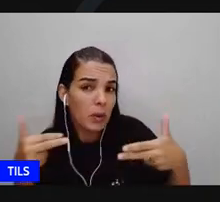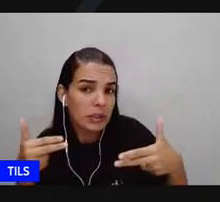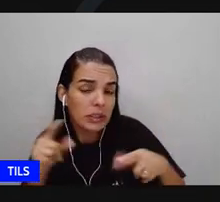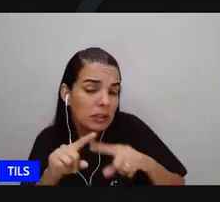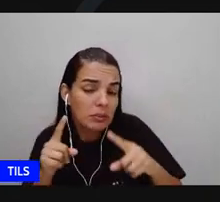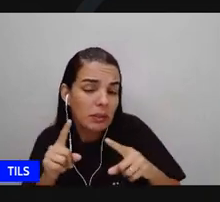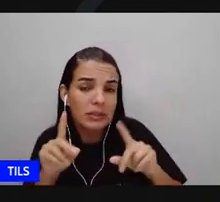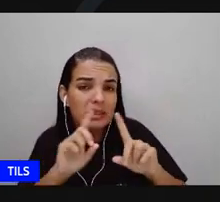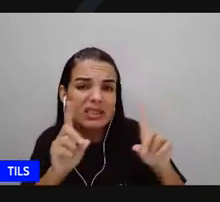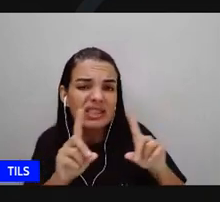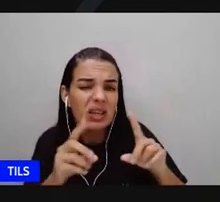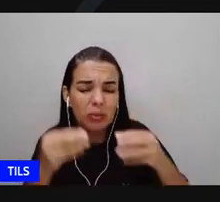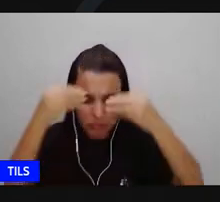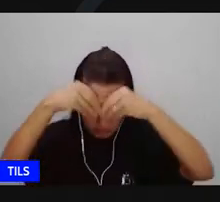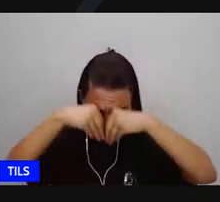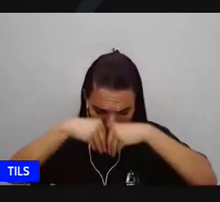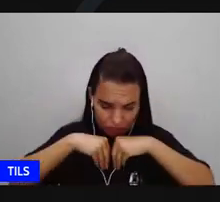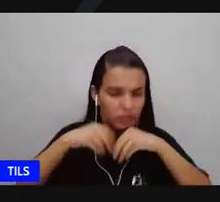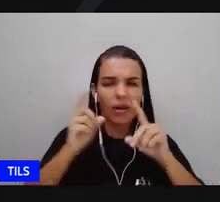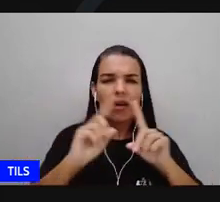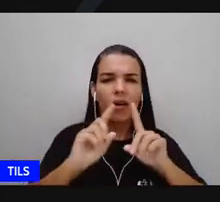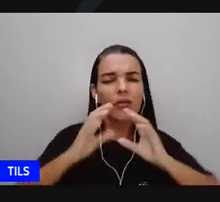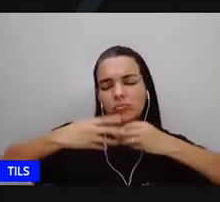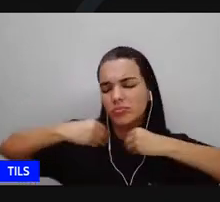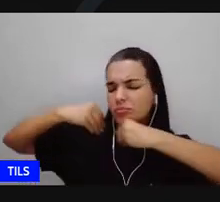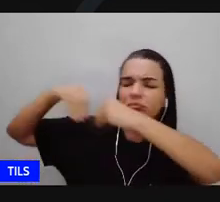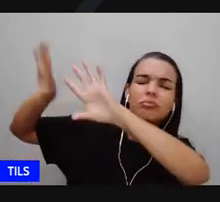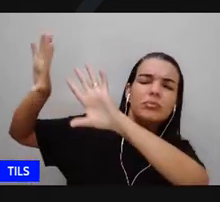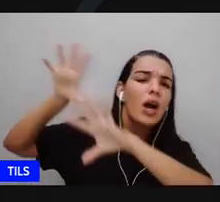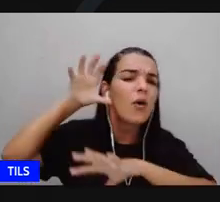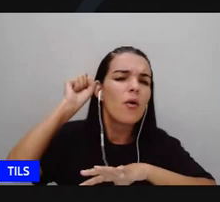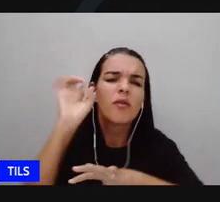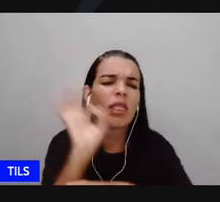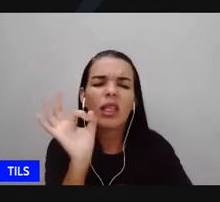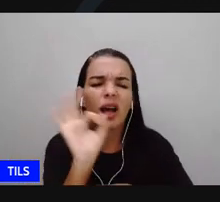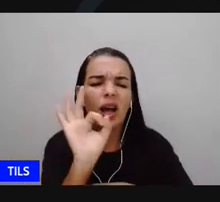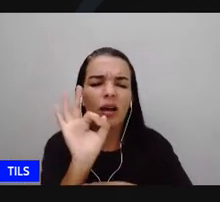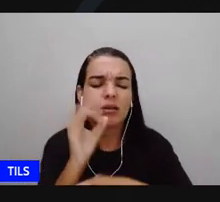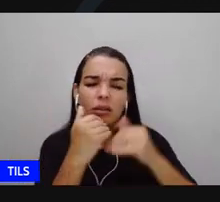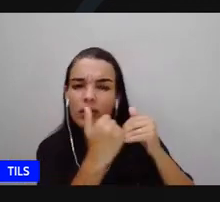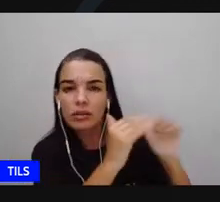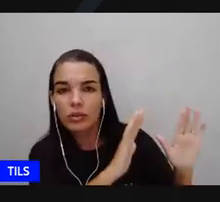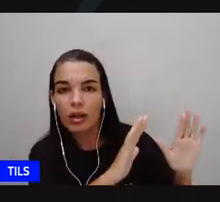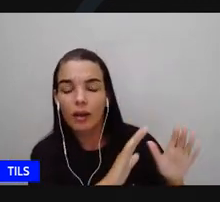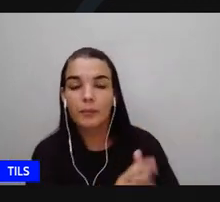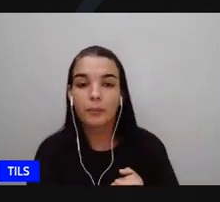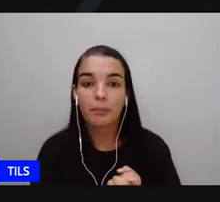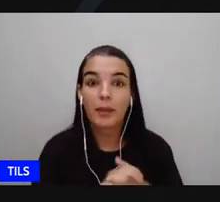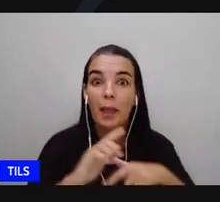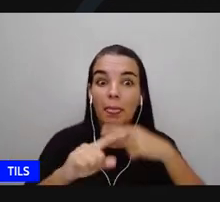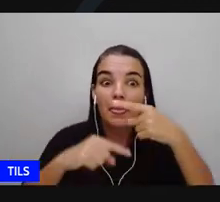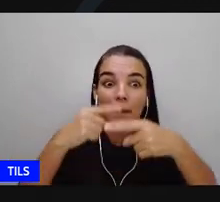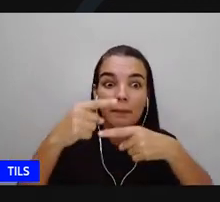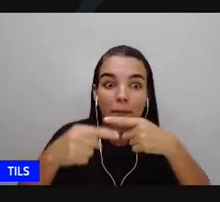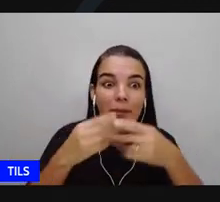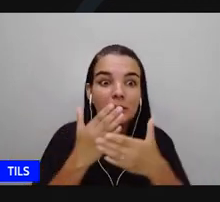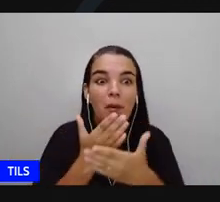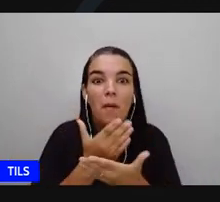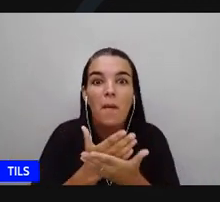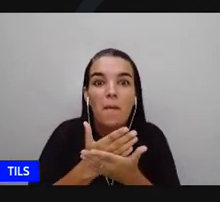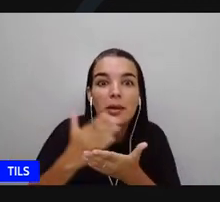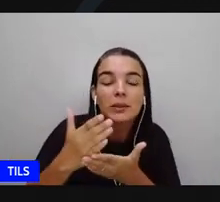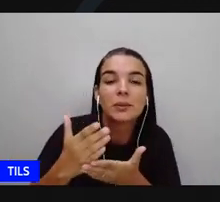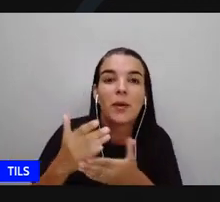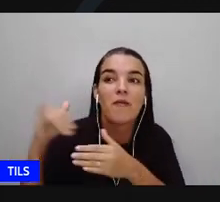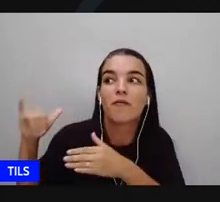Carolina quando já estava depois de experimentar uma vida melhor viajar de avião para apresentar o livro